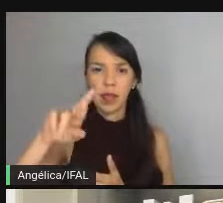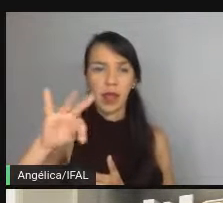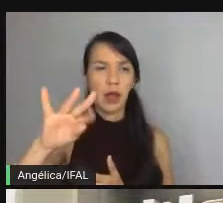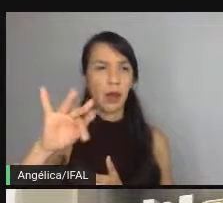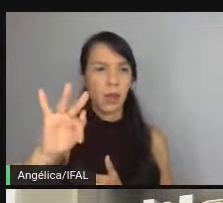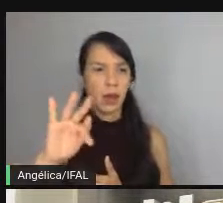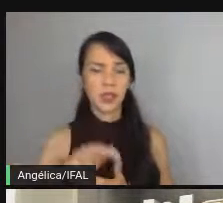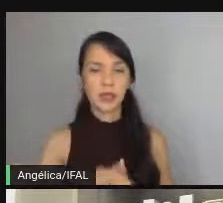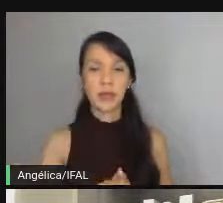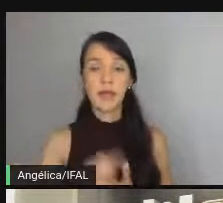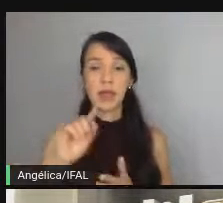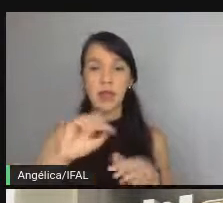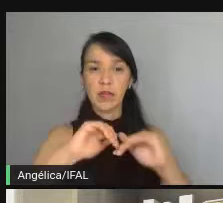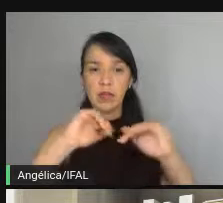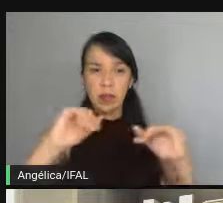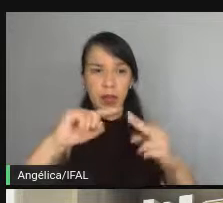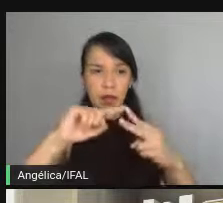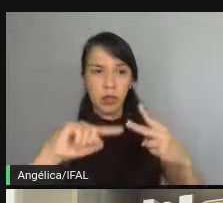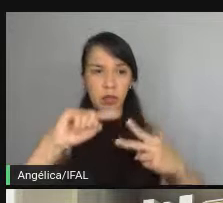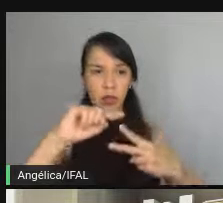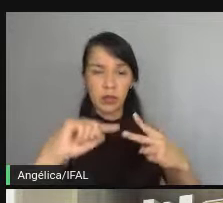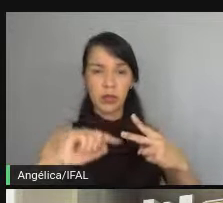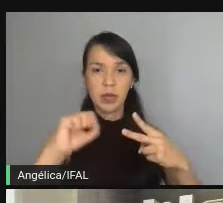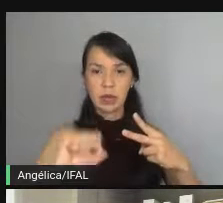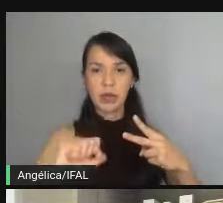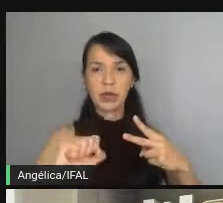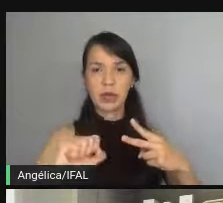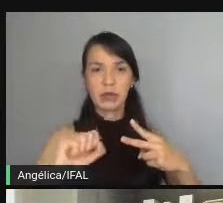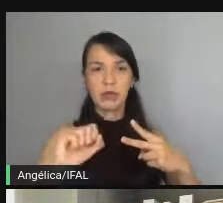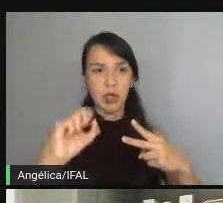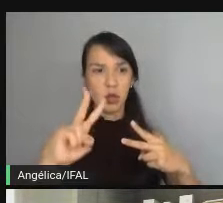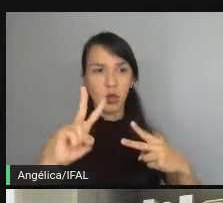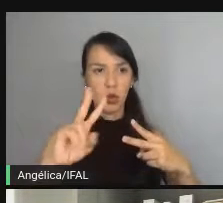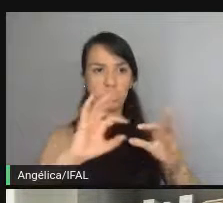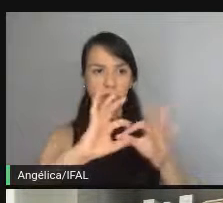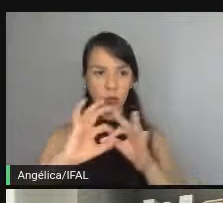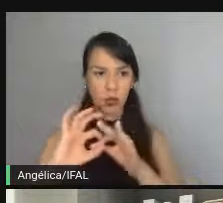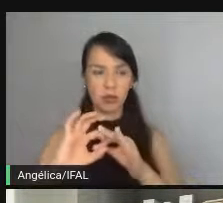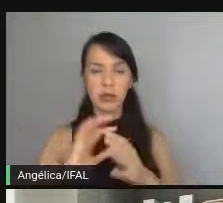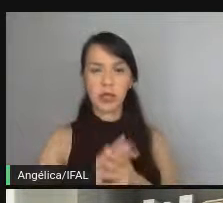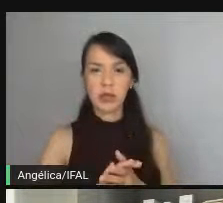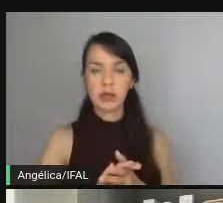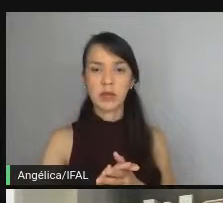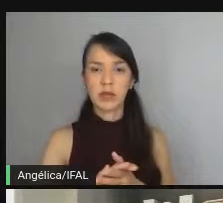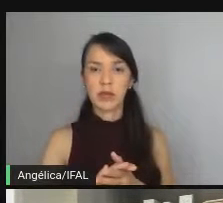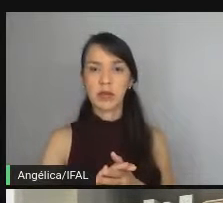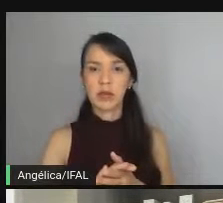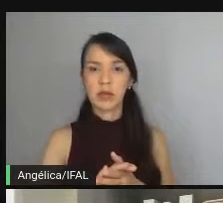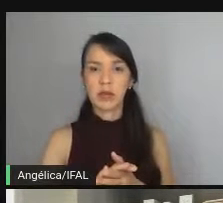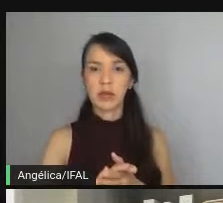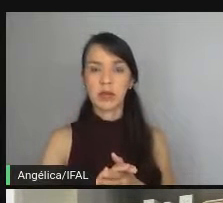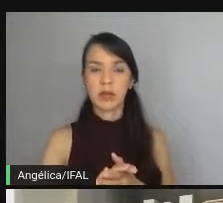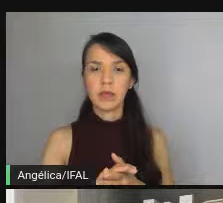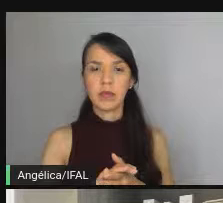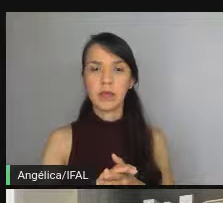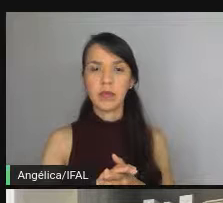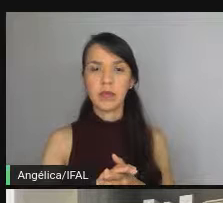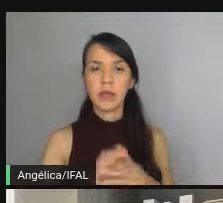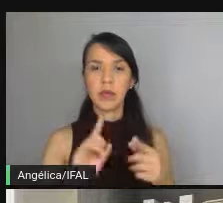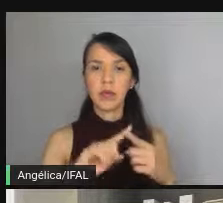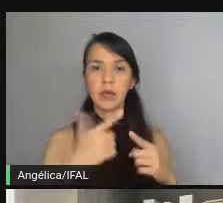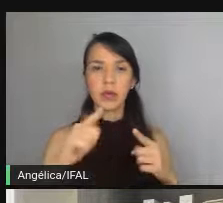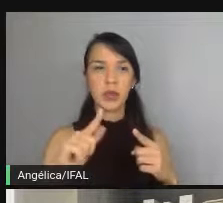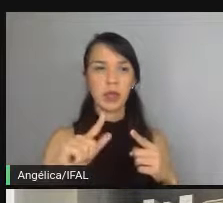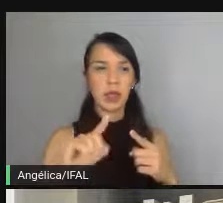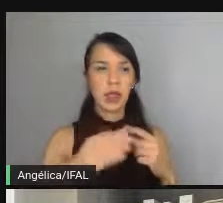Aqui eu vou separar em dois, porque aqui podem ser realmente dois contextos, quando não passa a base e quando não passa...